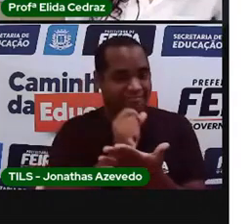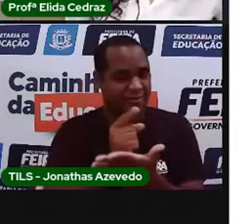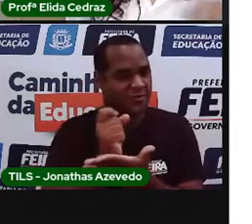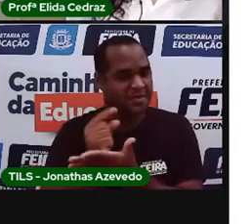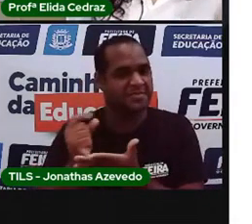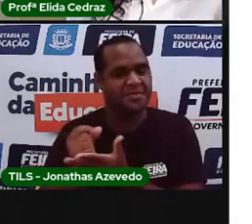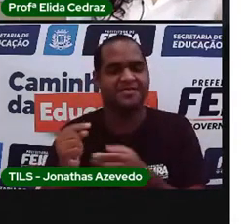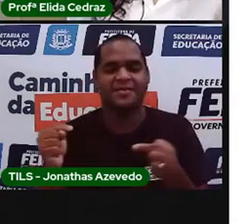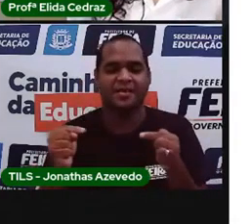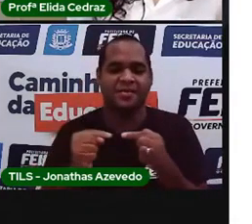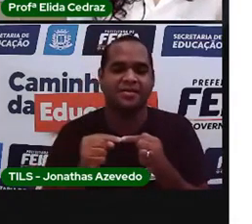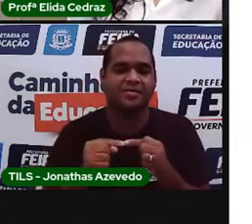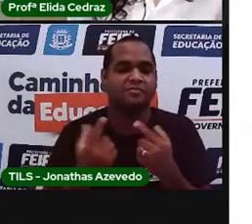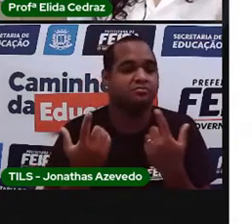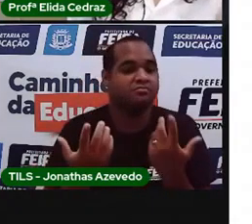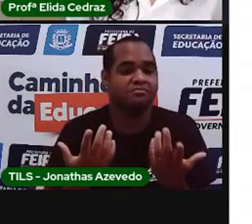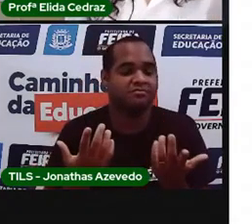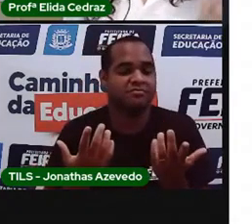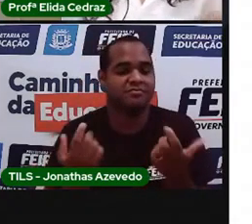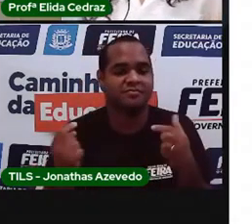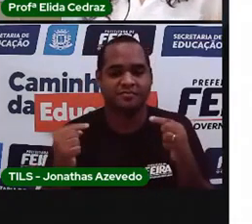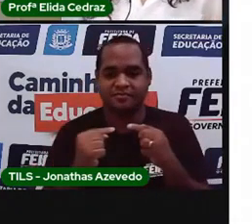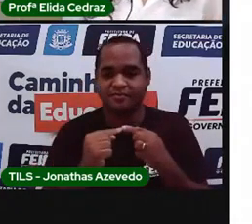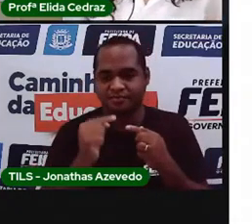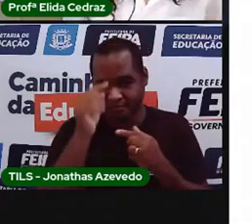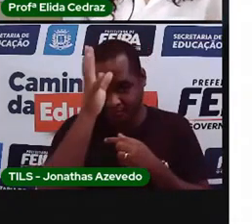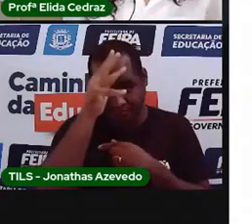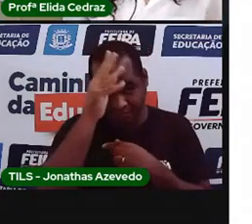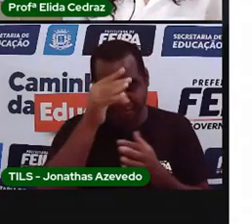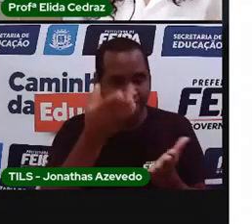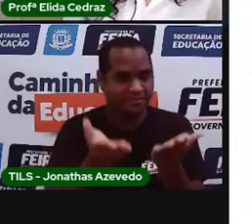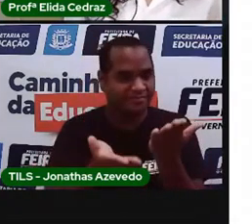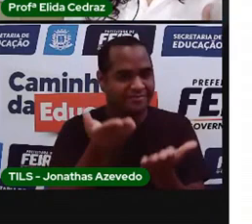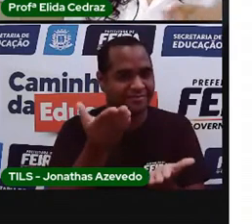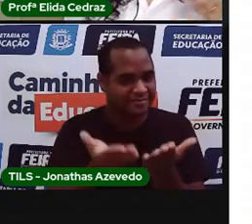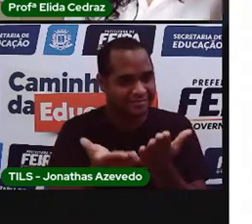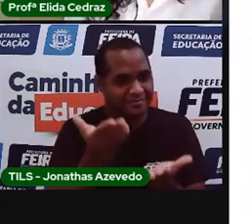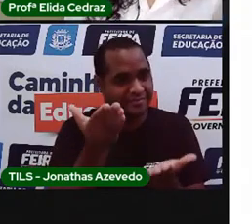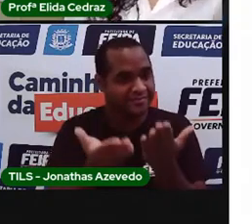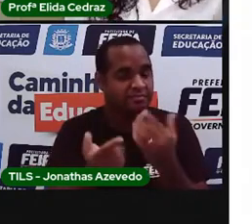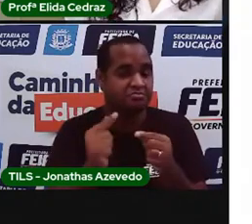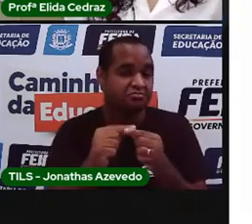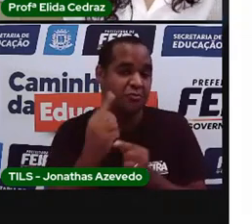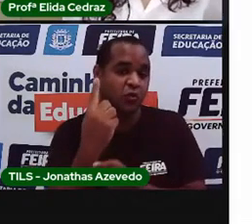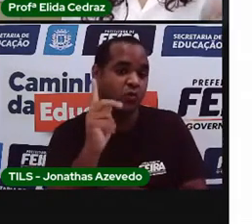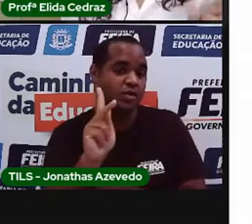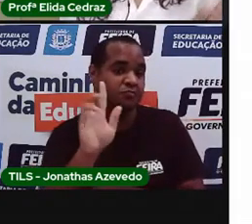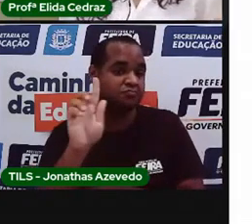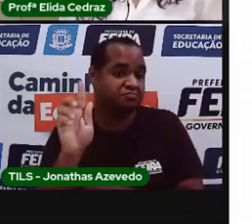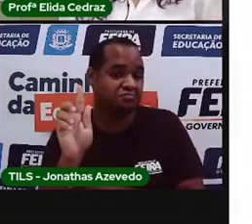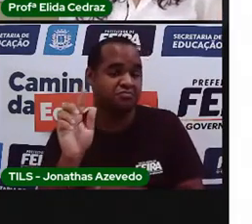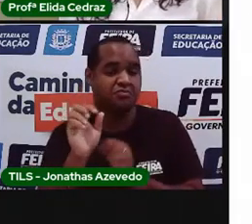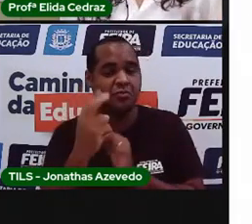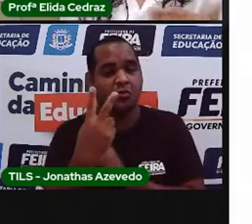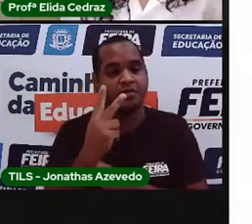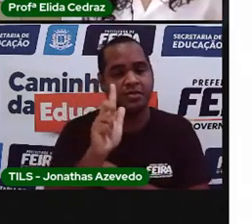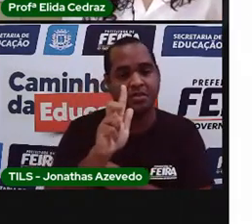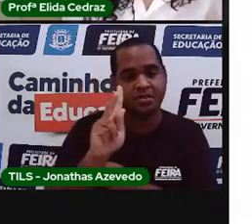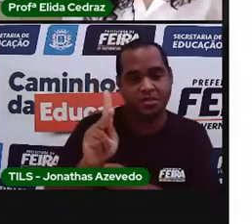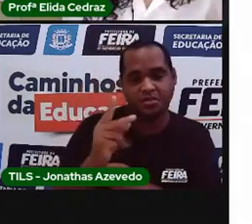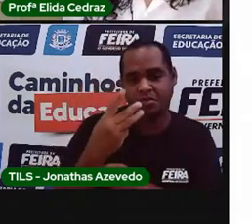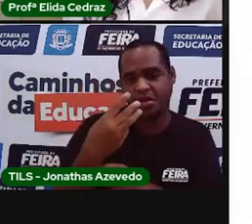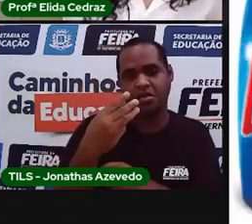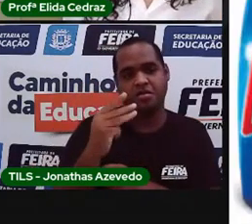a gente compra um quilo do frango, entendeu? O frango dá um quilo, dois quilos,